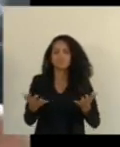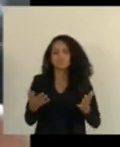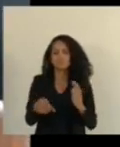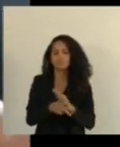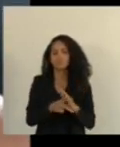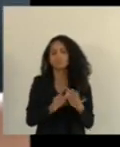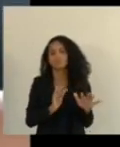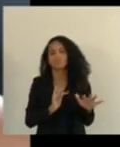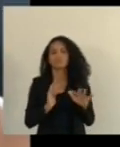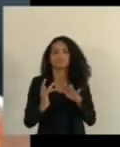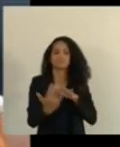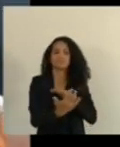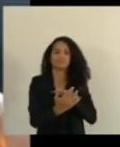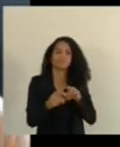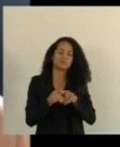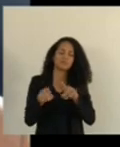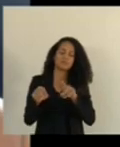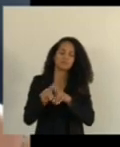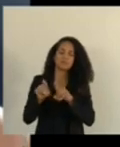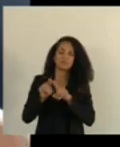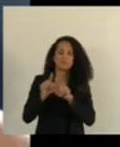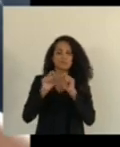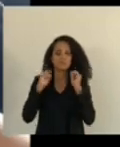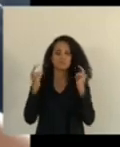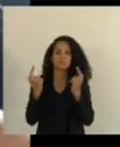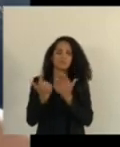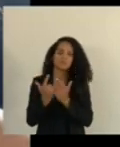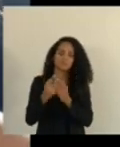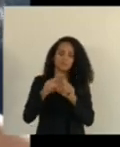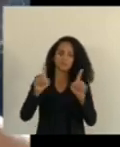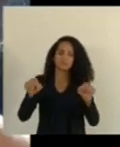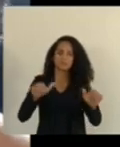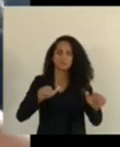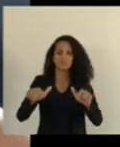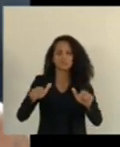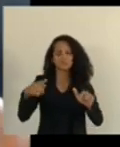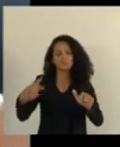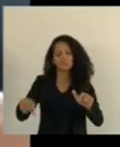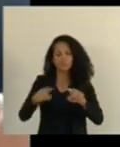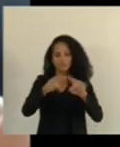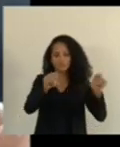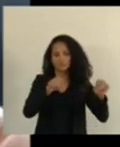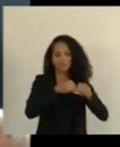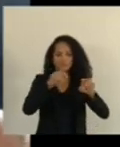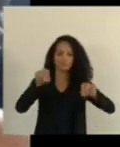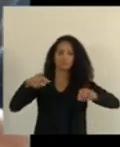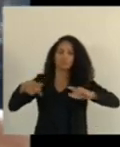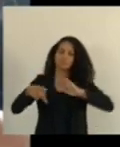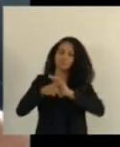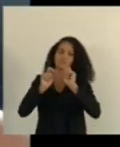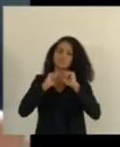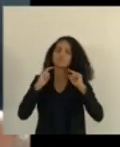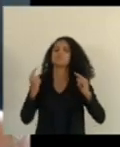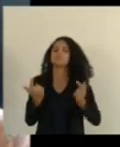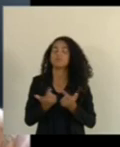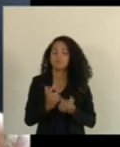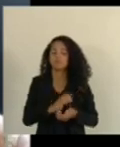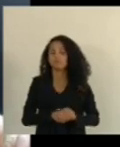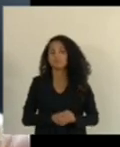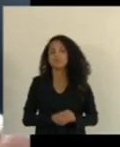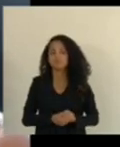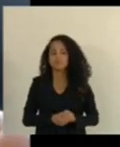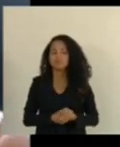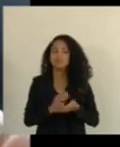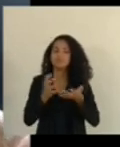redes da Assembleia Legislativa, nossos servidores, os nossos gabinetes da Assembleia. Eu gostaria de